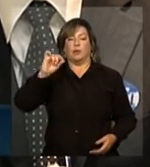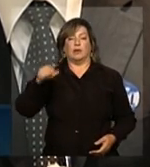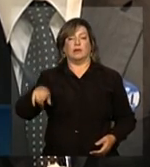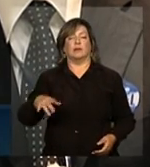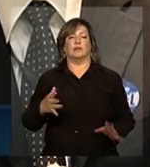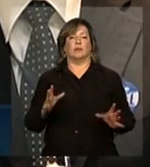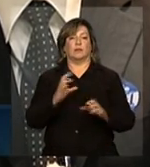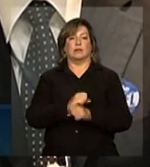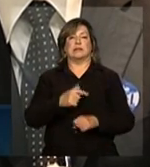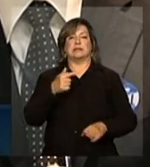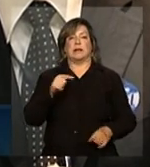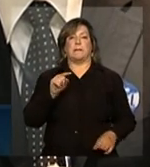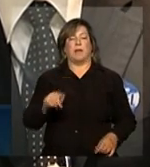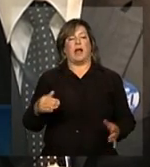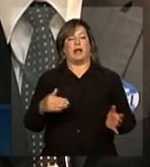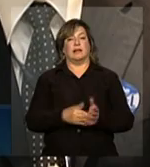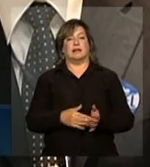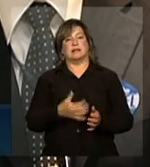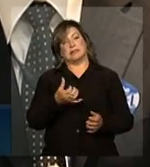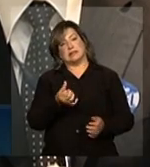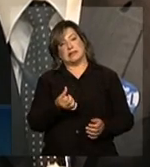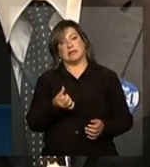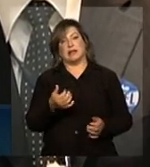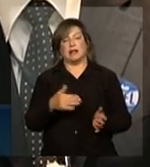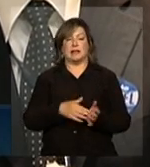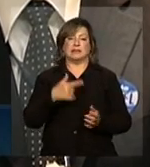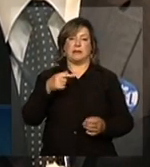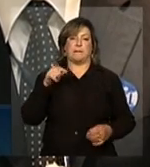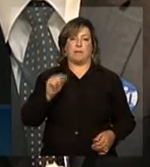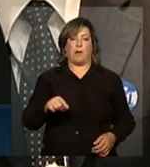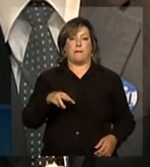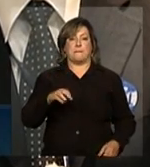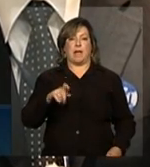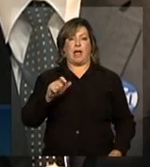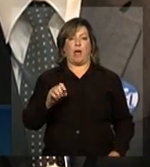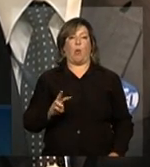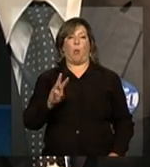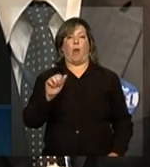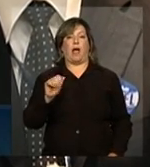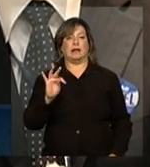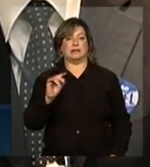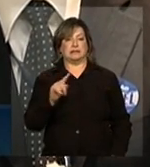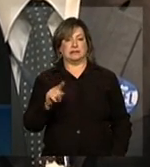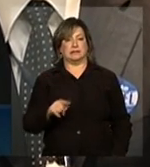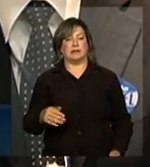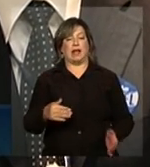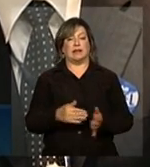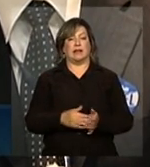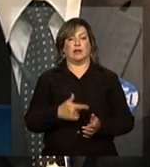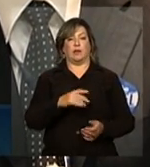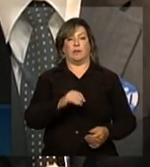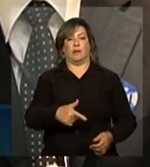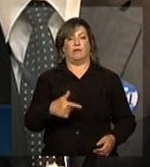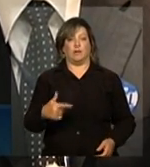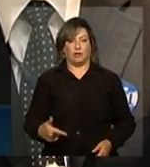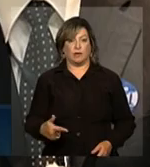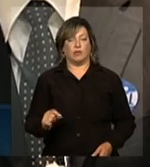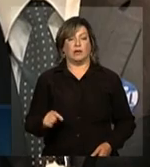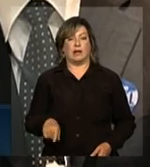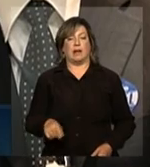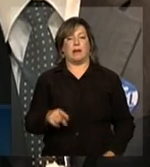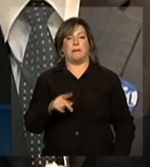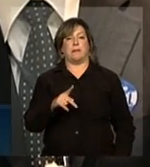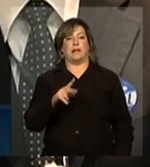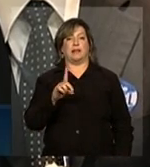é algo em torno de 7 mil, 6 a 7 mil megawatts por ano até o horizonte de 2022, que o plano, o